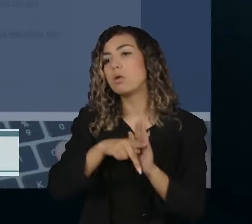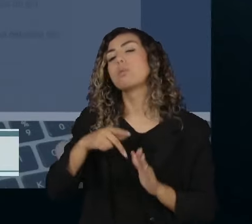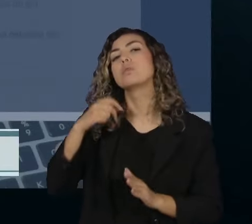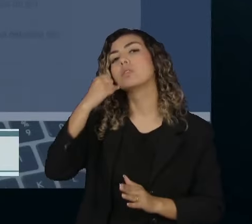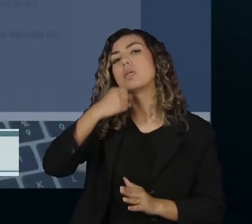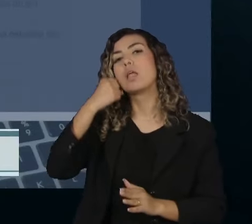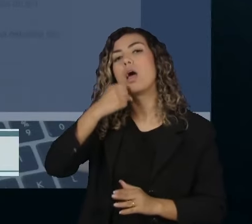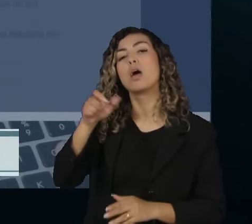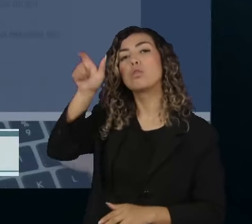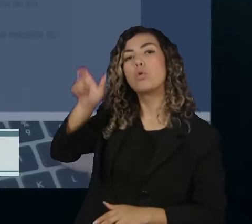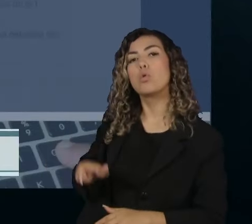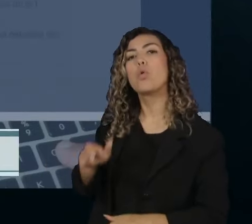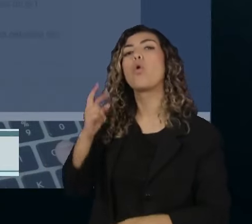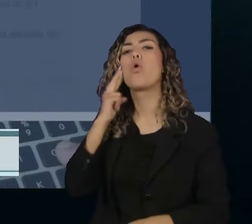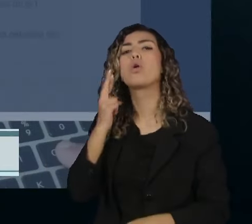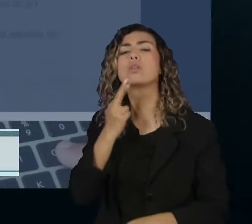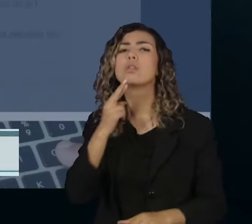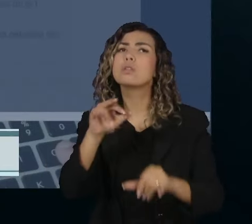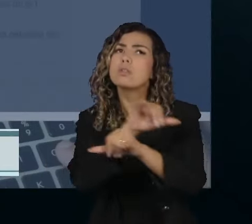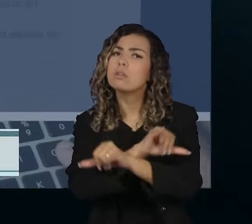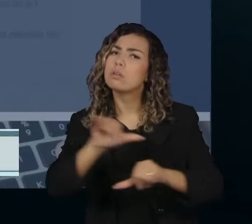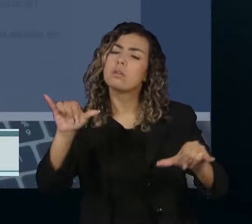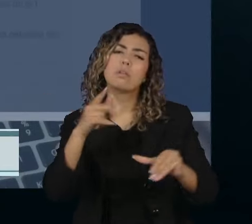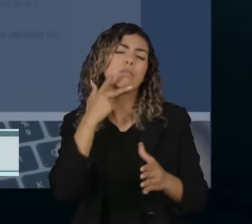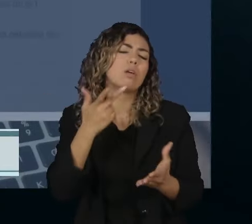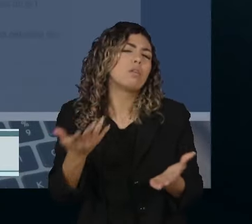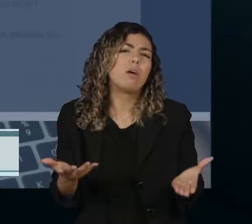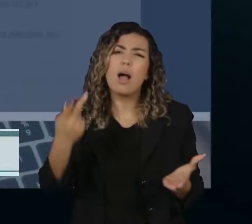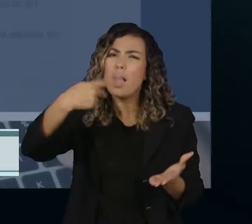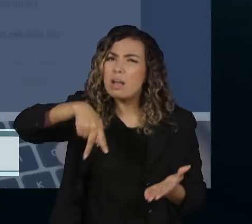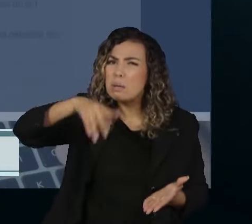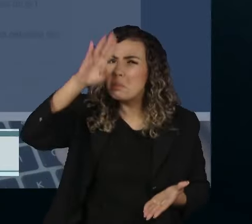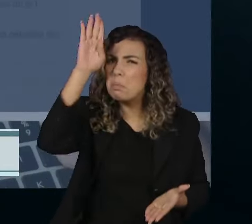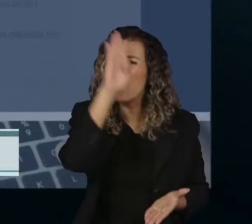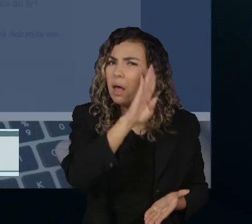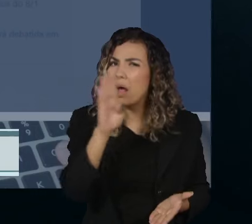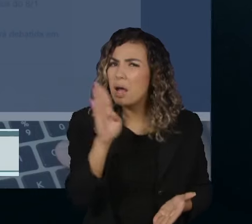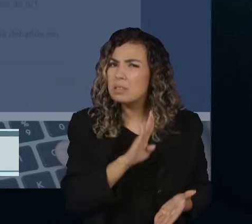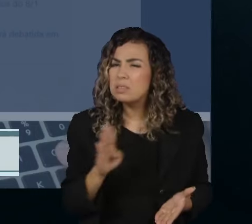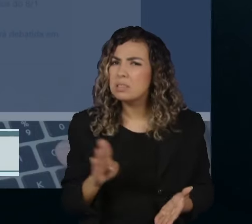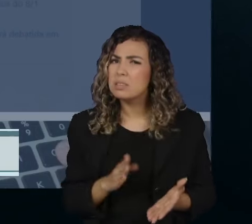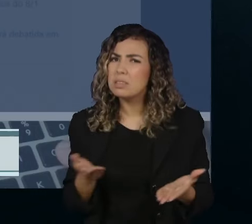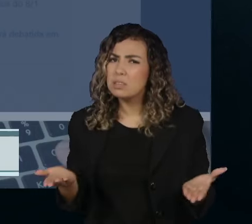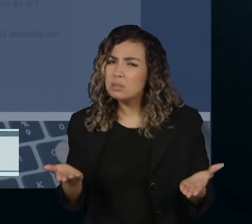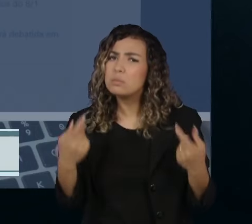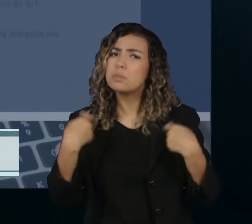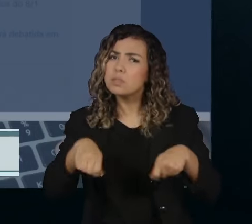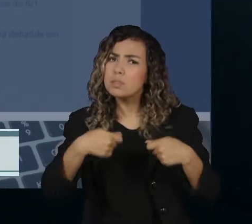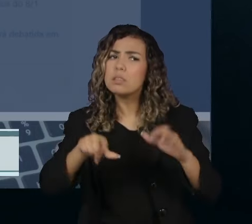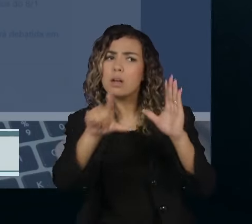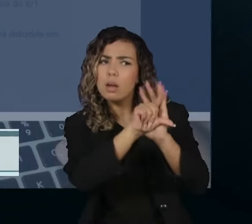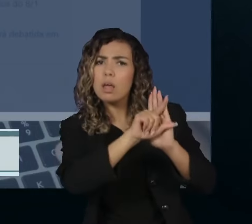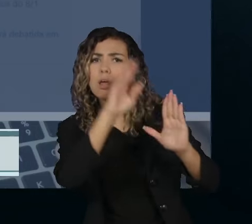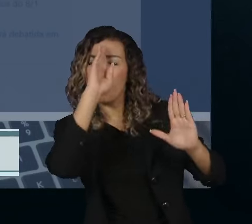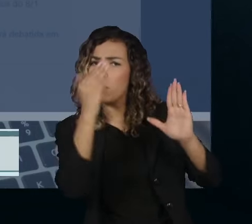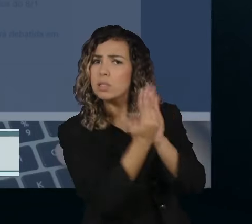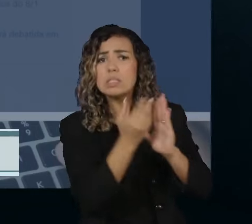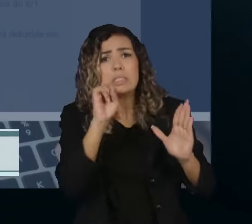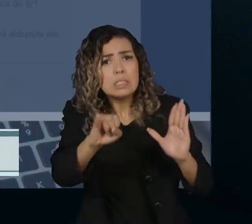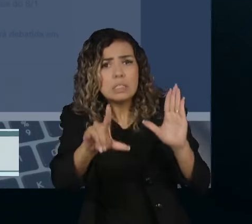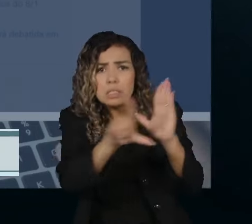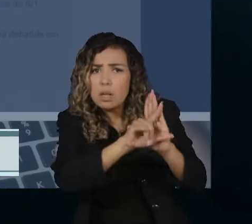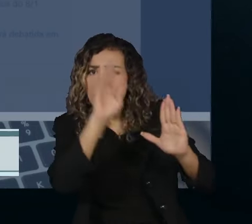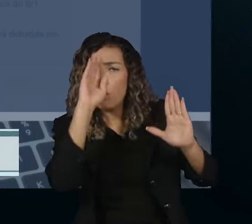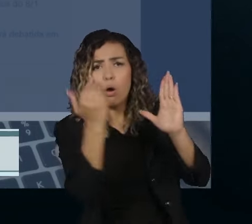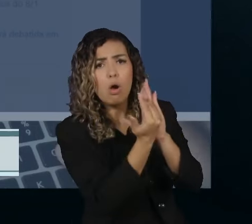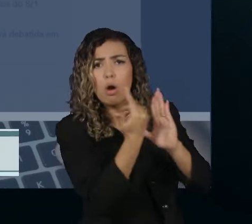Rodrigo Pacheco, afirmou que não há espaço no Brasil para ações contra o regime democrático. E menos ainda